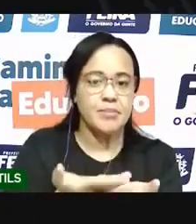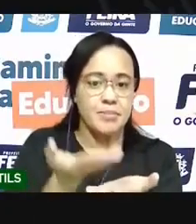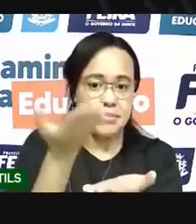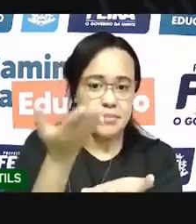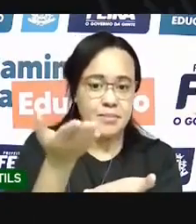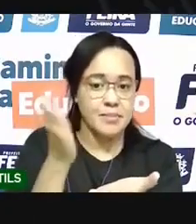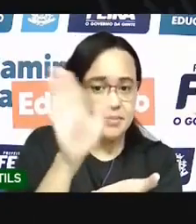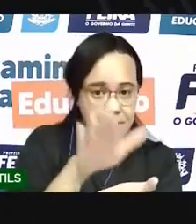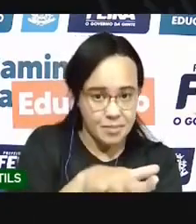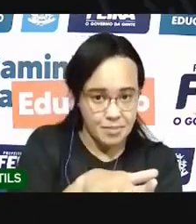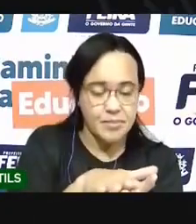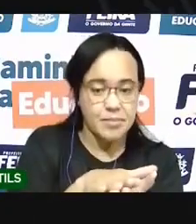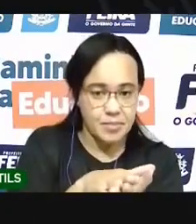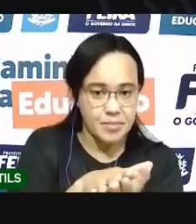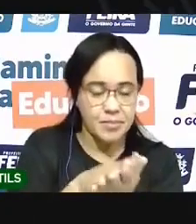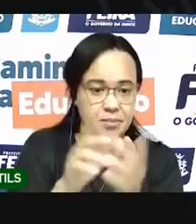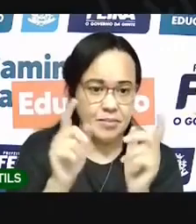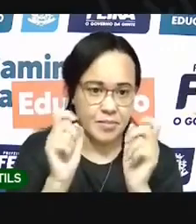Tá?